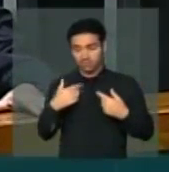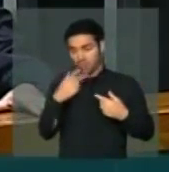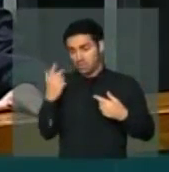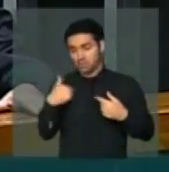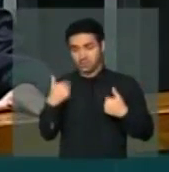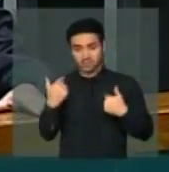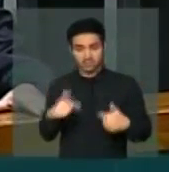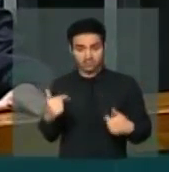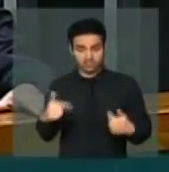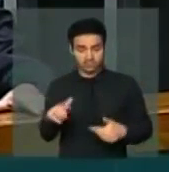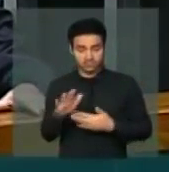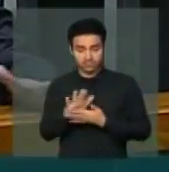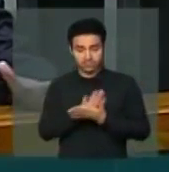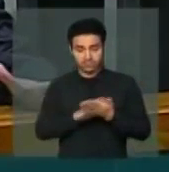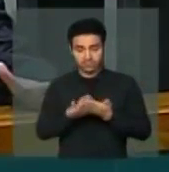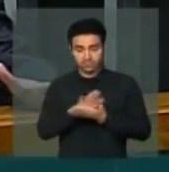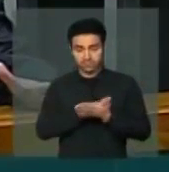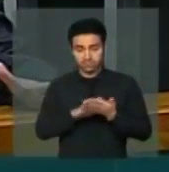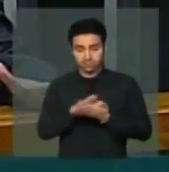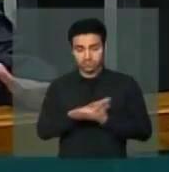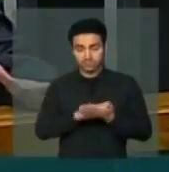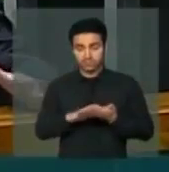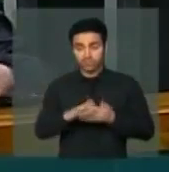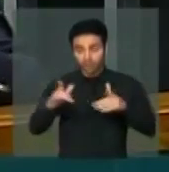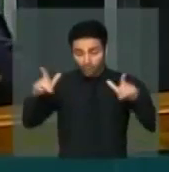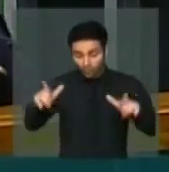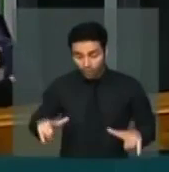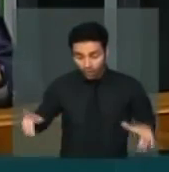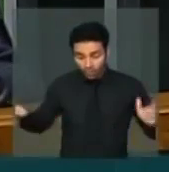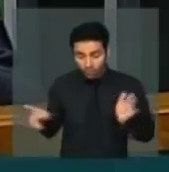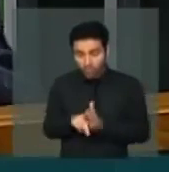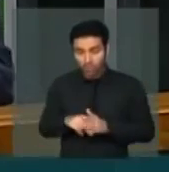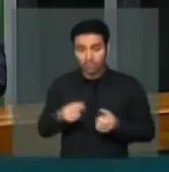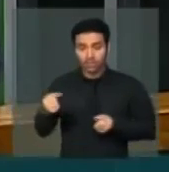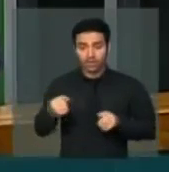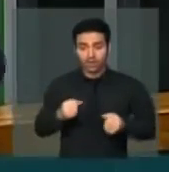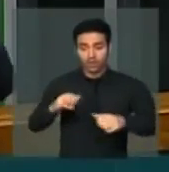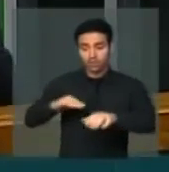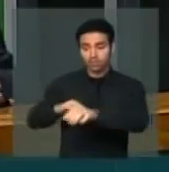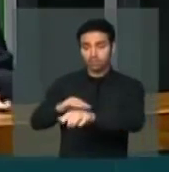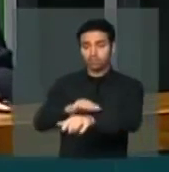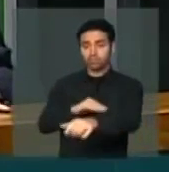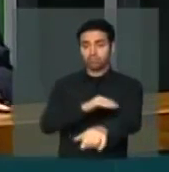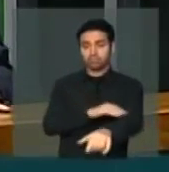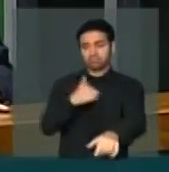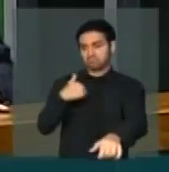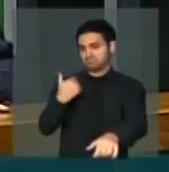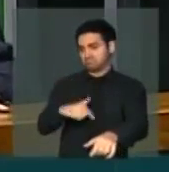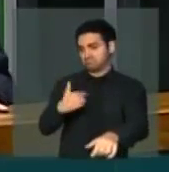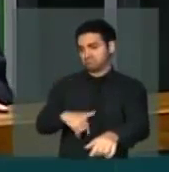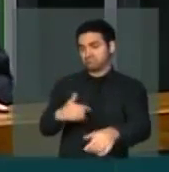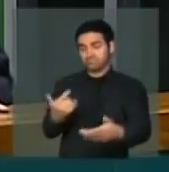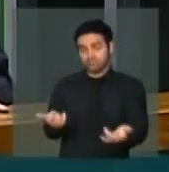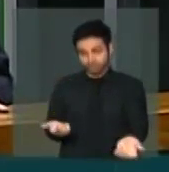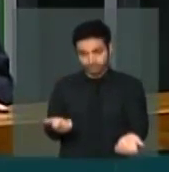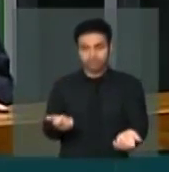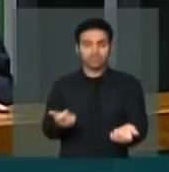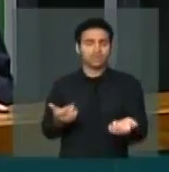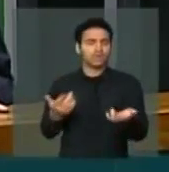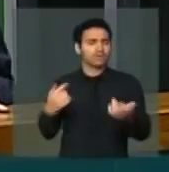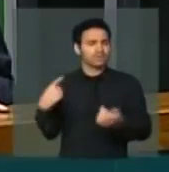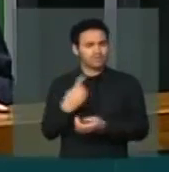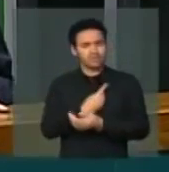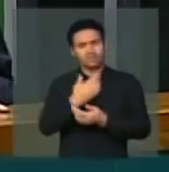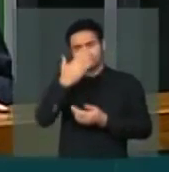sequer espaço para estacionamentos e acomodações. Nós sabemos que